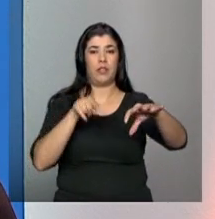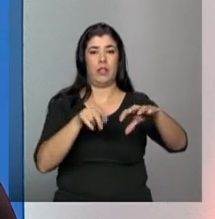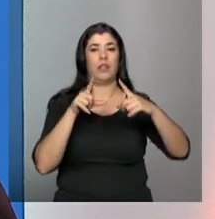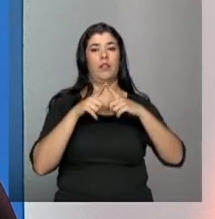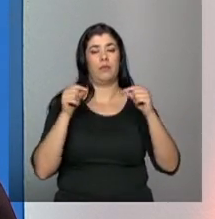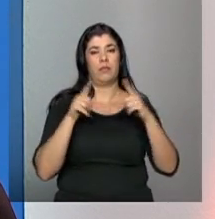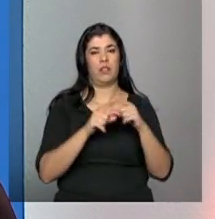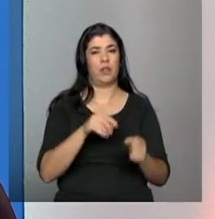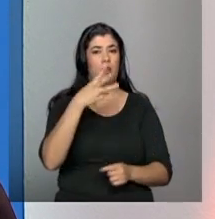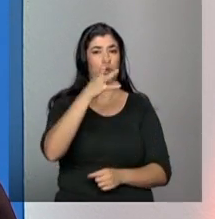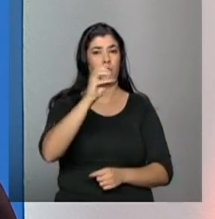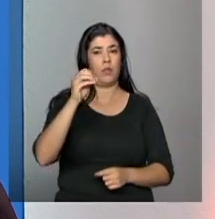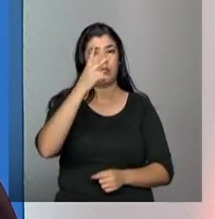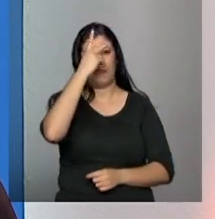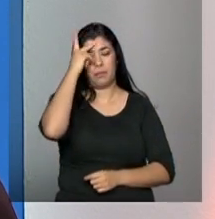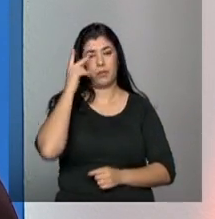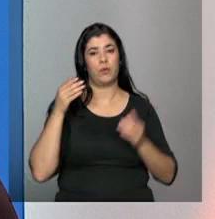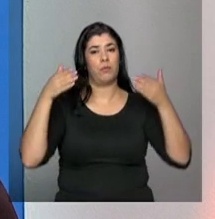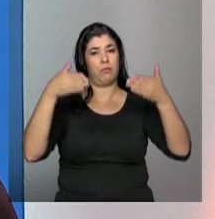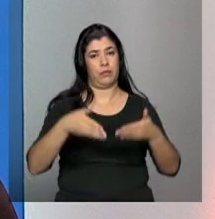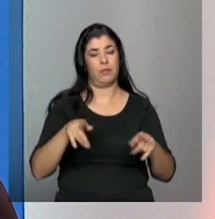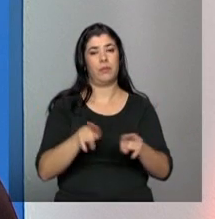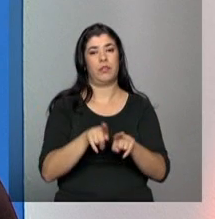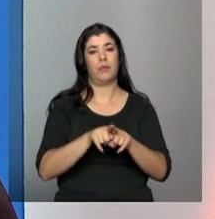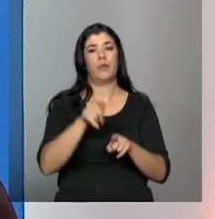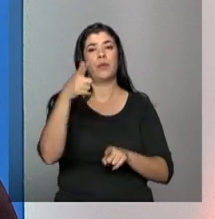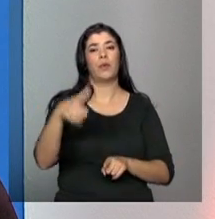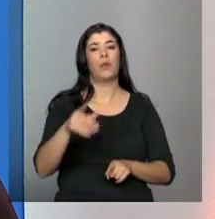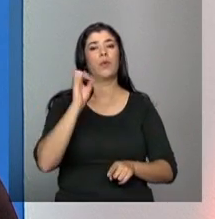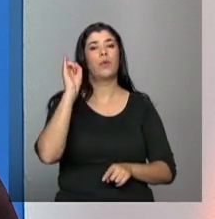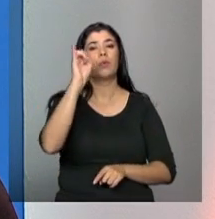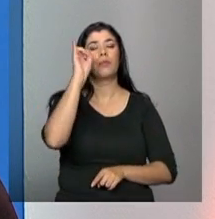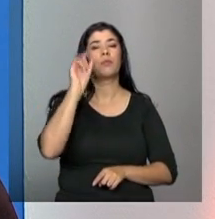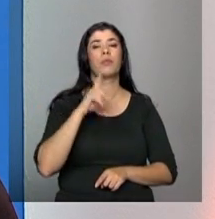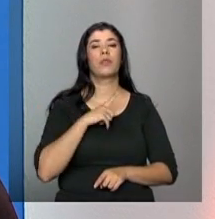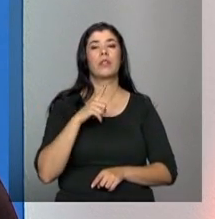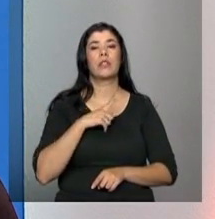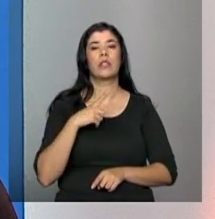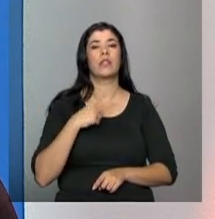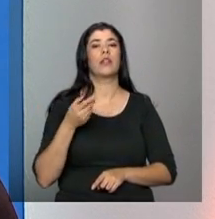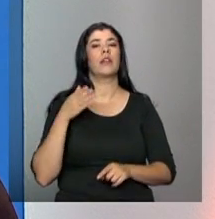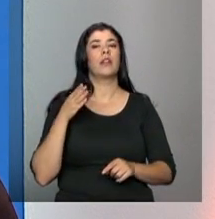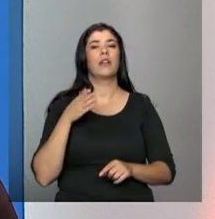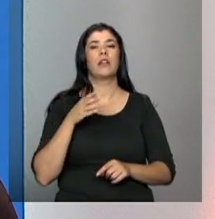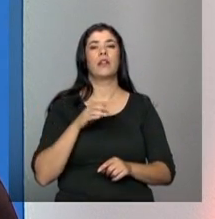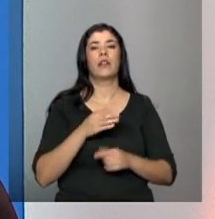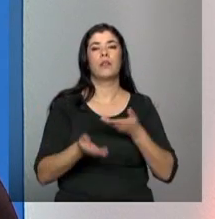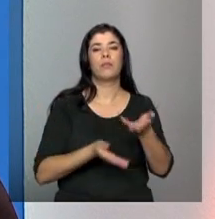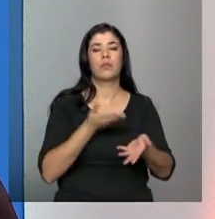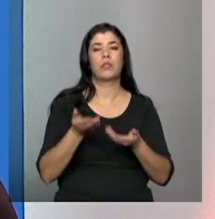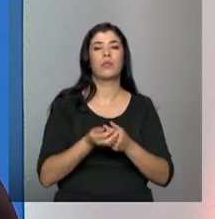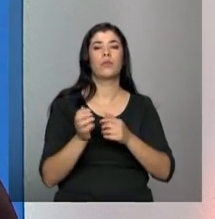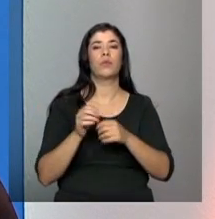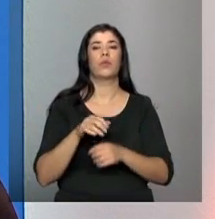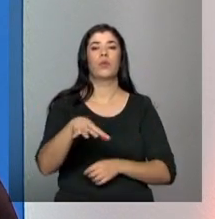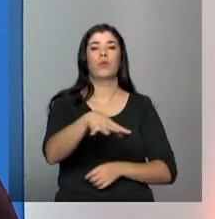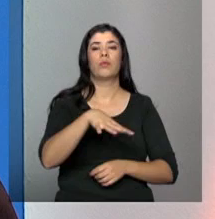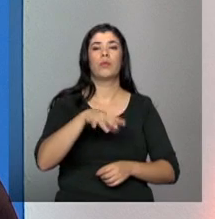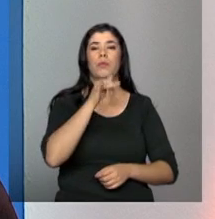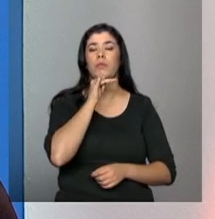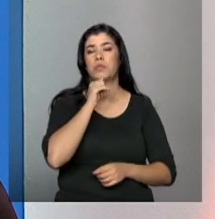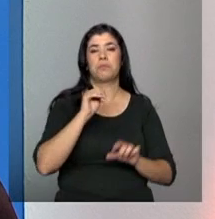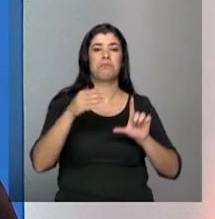tivemos cerca de 400 participantes. Outro momento que a gente envolve de maneira indireta a todo o país é um espaço como este,